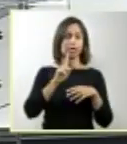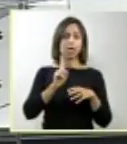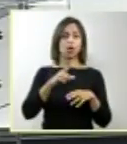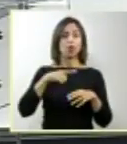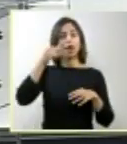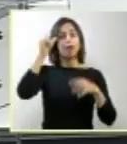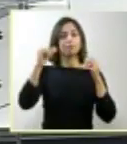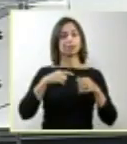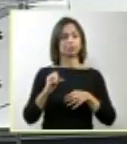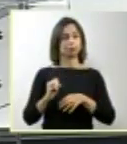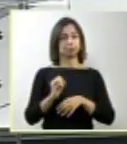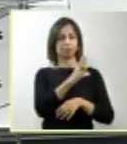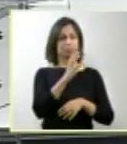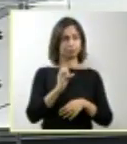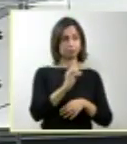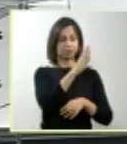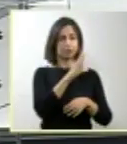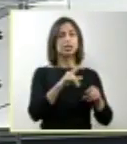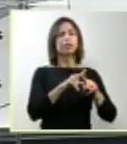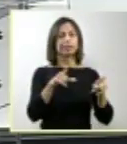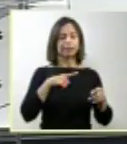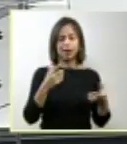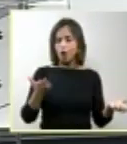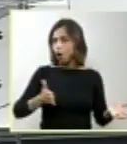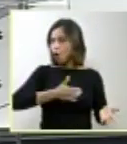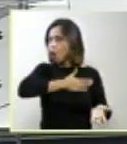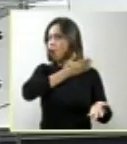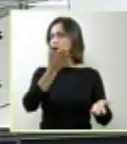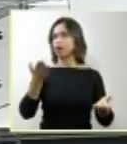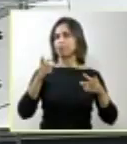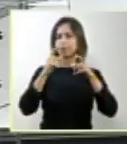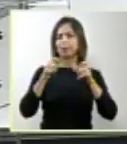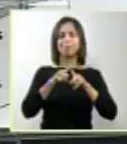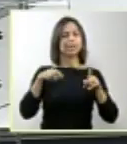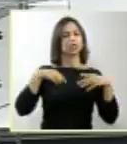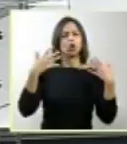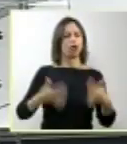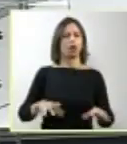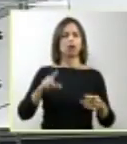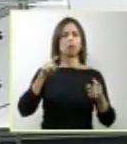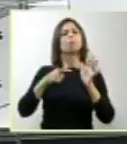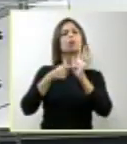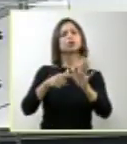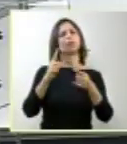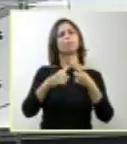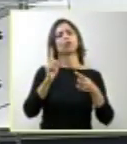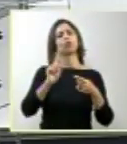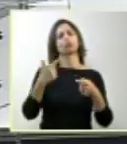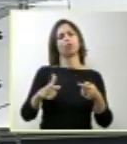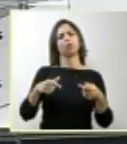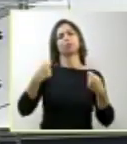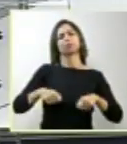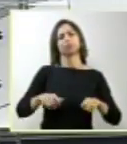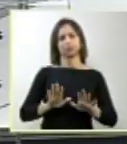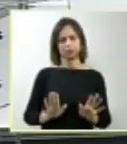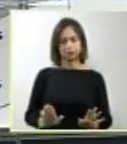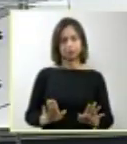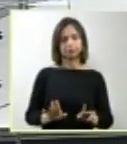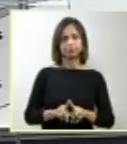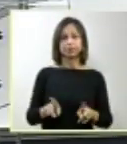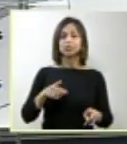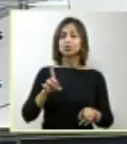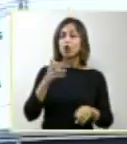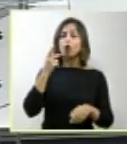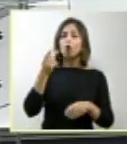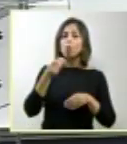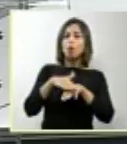chocantes. O objetivo não é esse. E, frente a essas situações, nós podemos conversar com a paciente, e